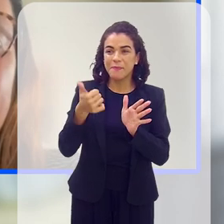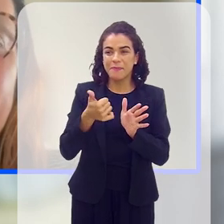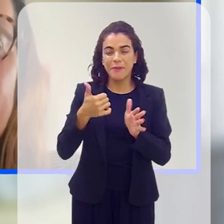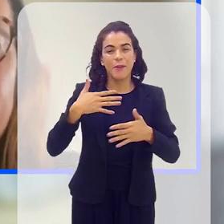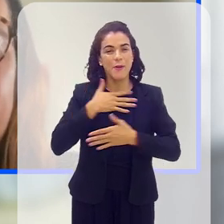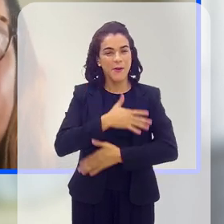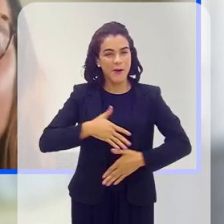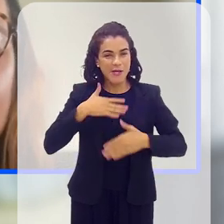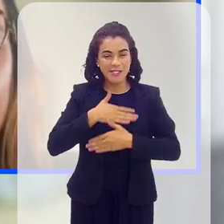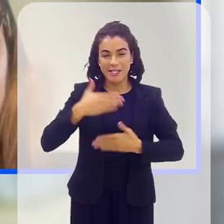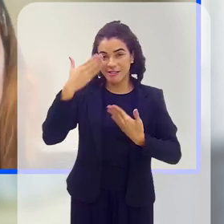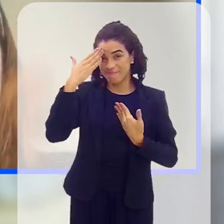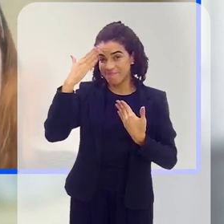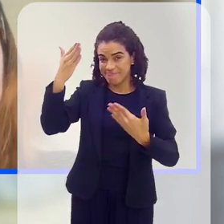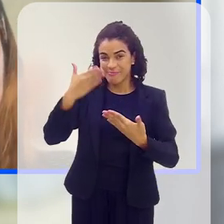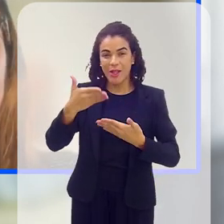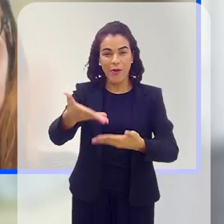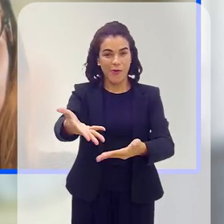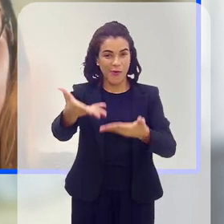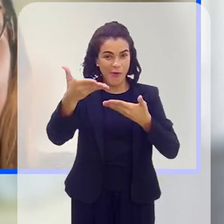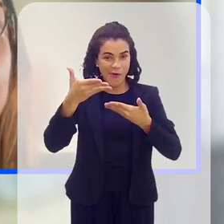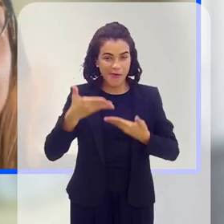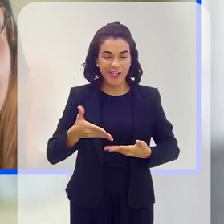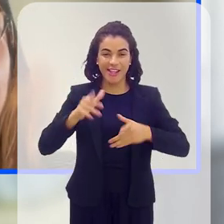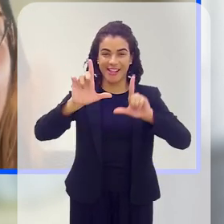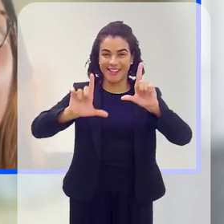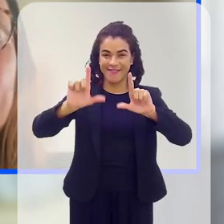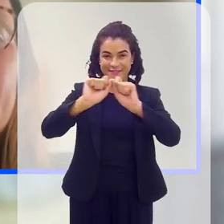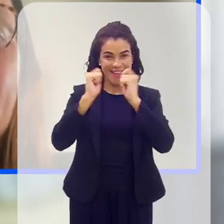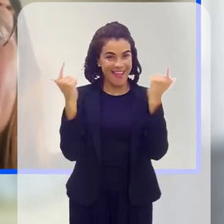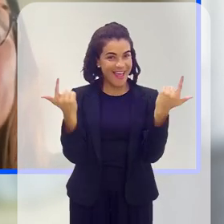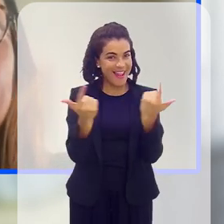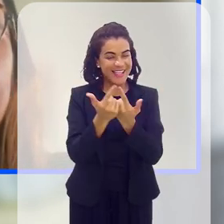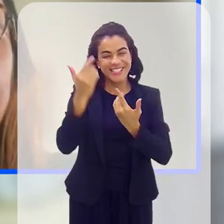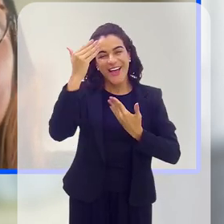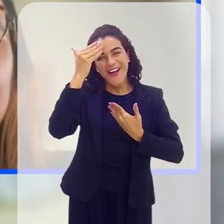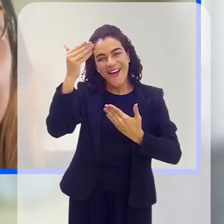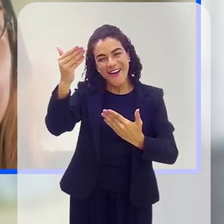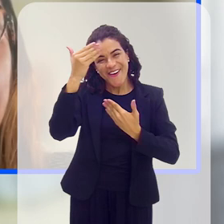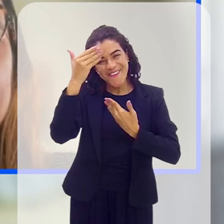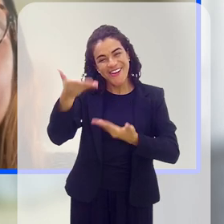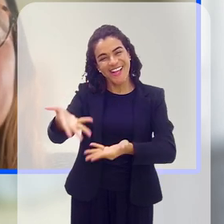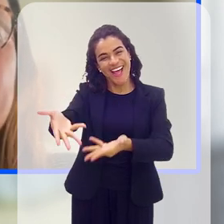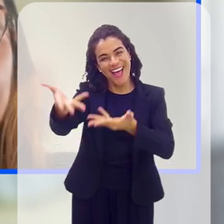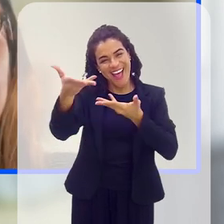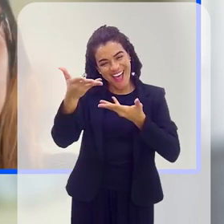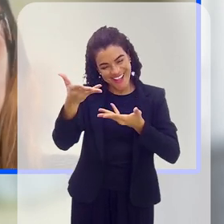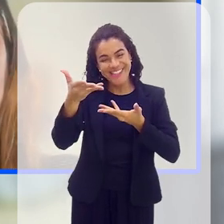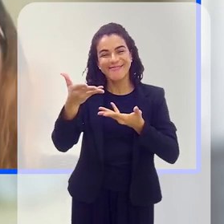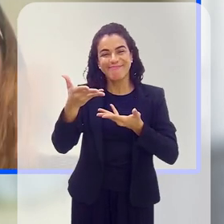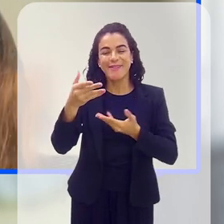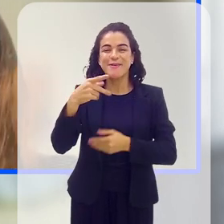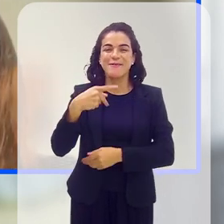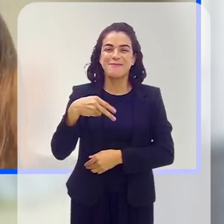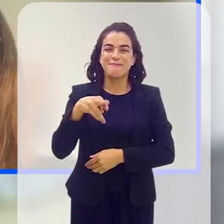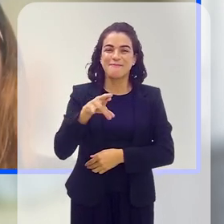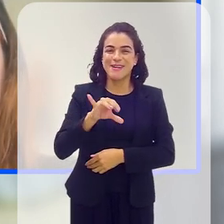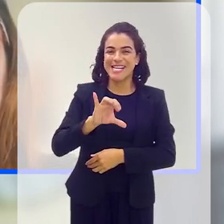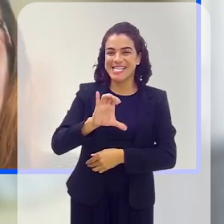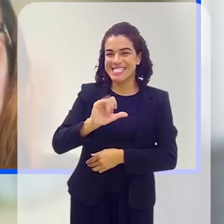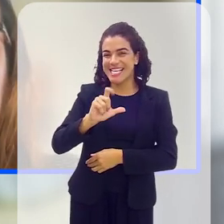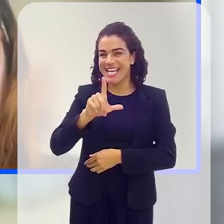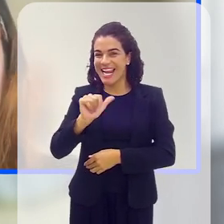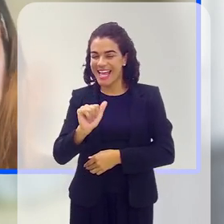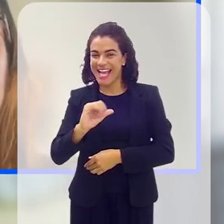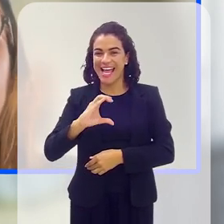gostaria de agradecer pelo convite, pela TV Alerje. Obrigada, muito obrigada a você, Priscila, Clarice,